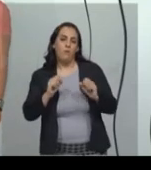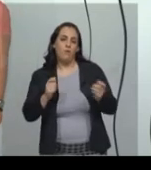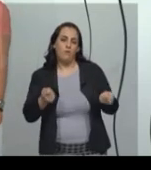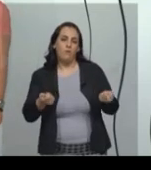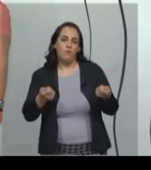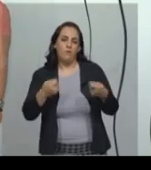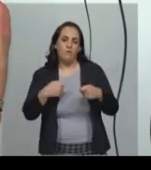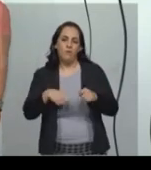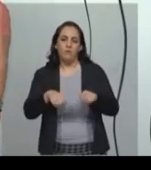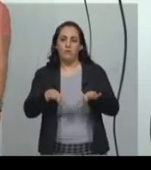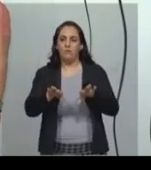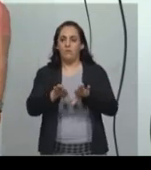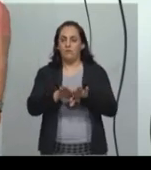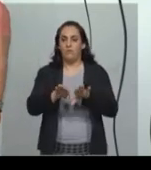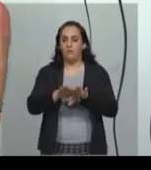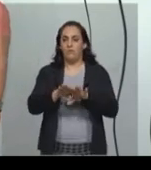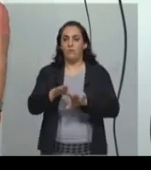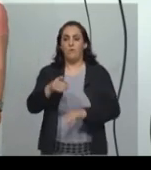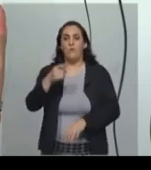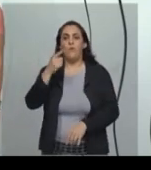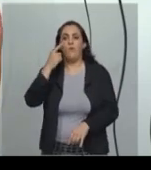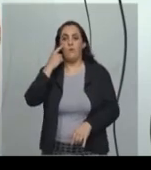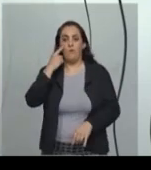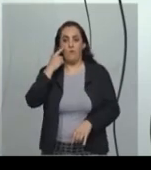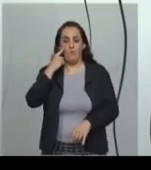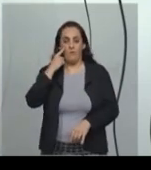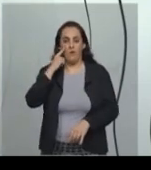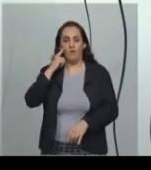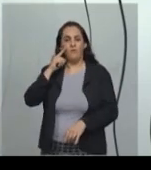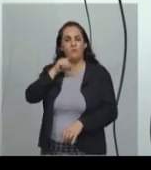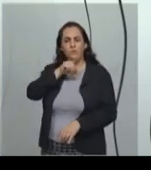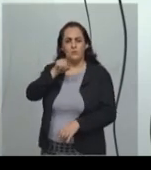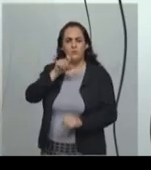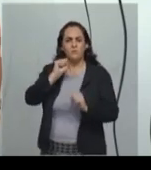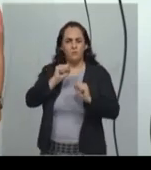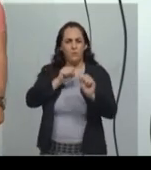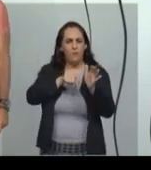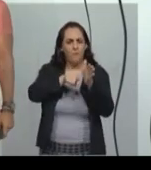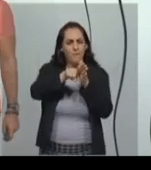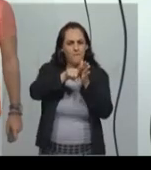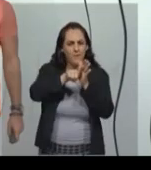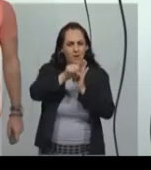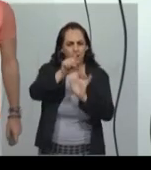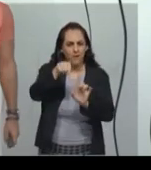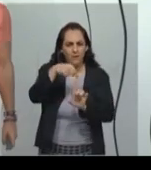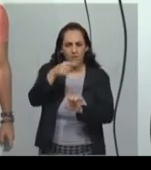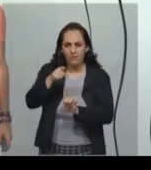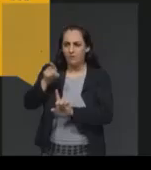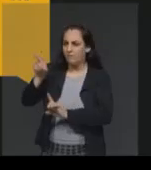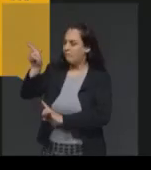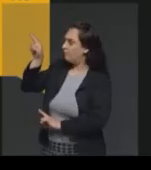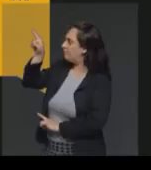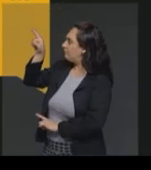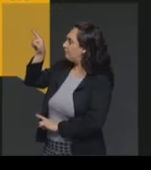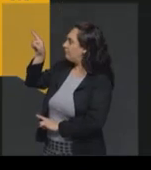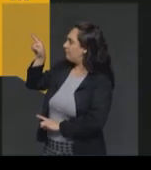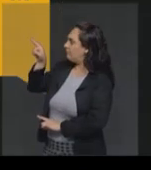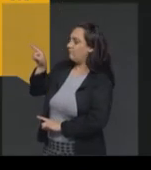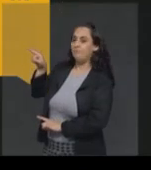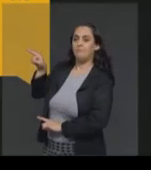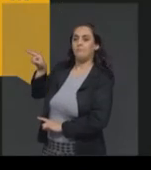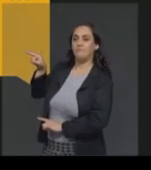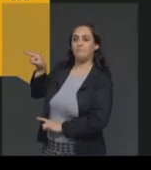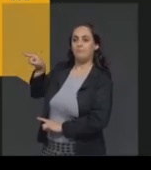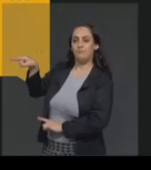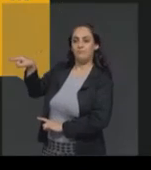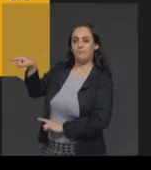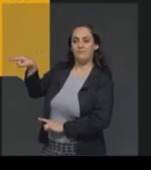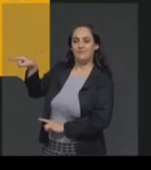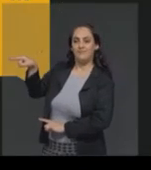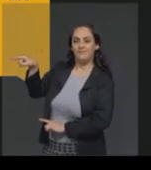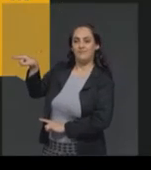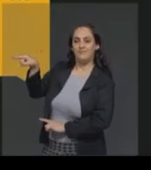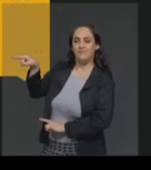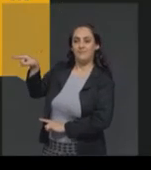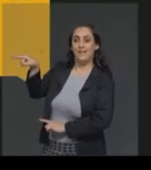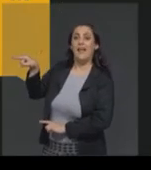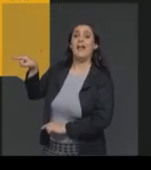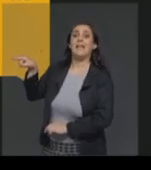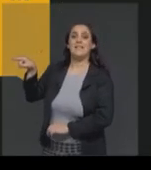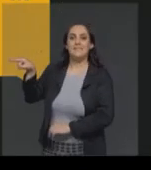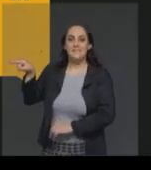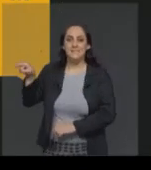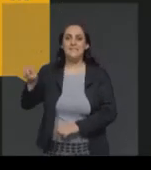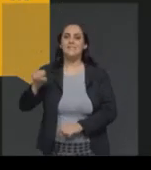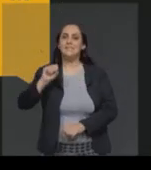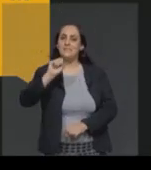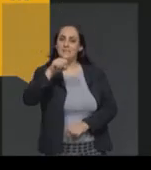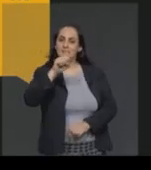nesse link aqui, que depois vocês podem acessar, vocês vão para o site da Prefeitura de Ouro Preto e vai ver